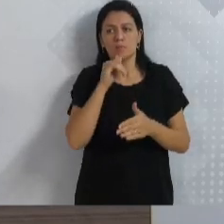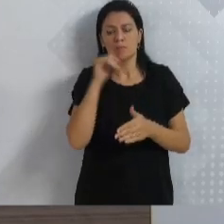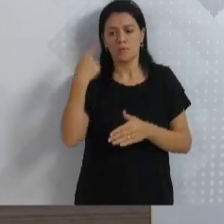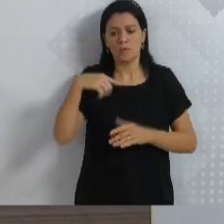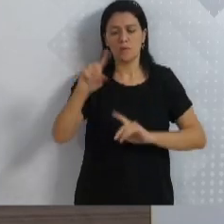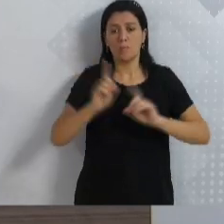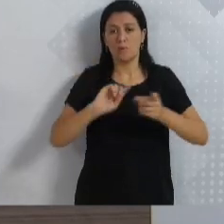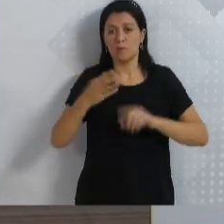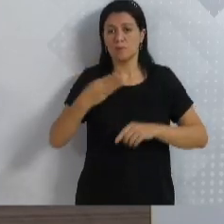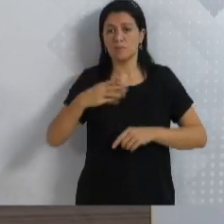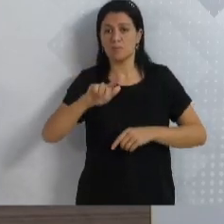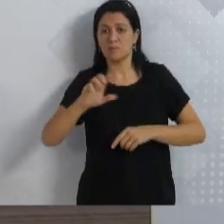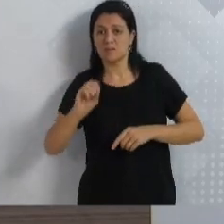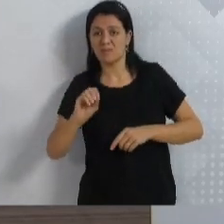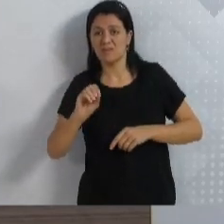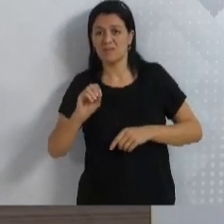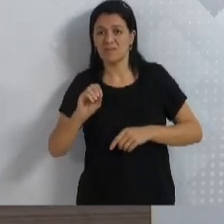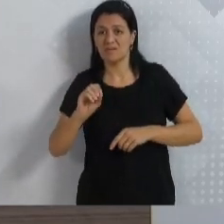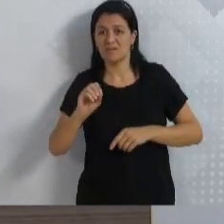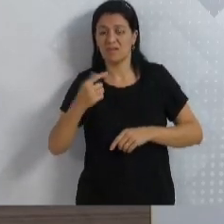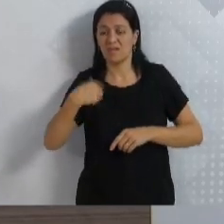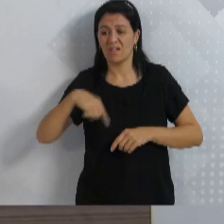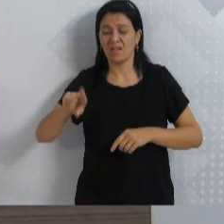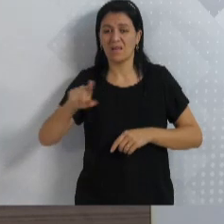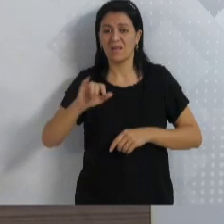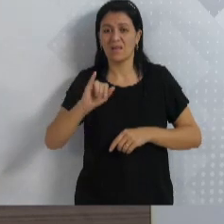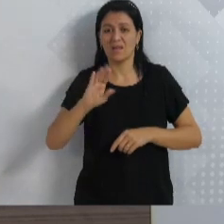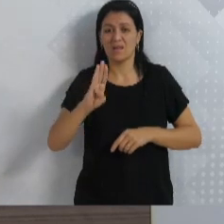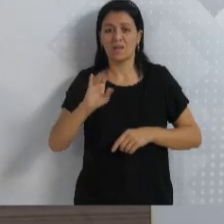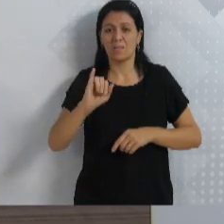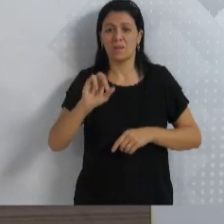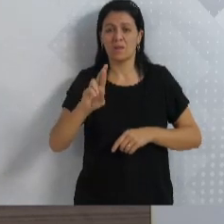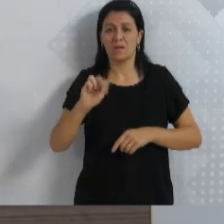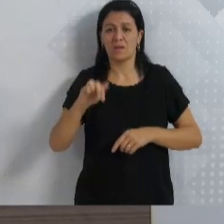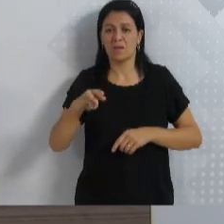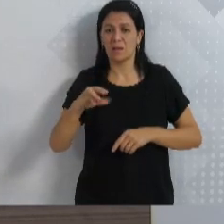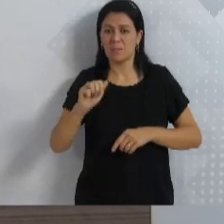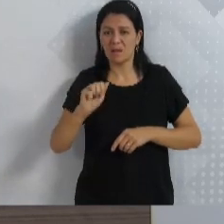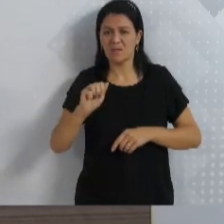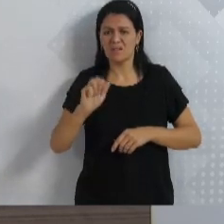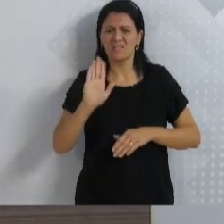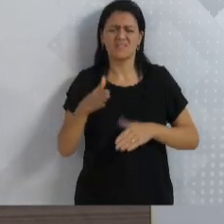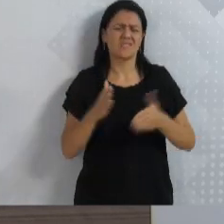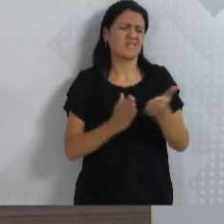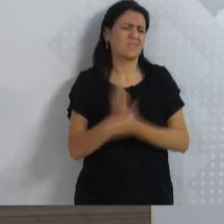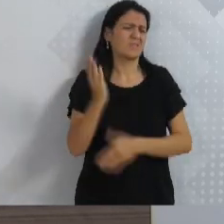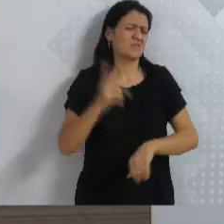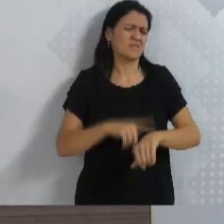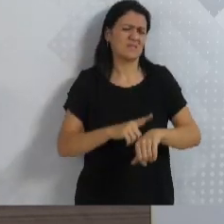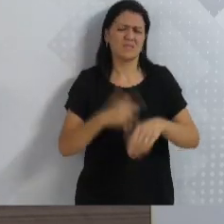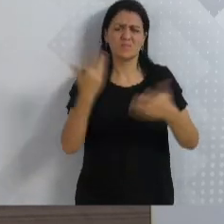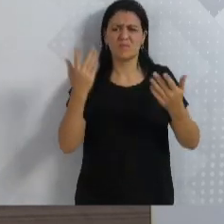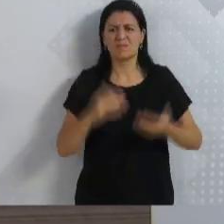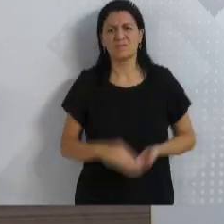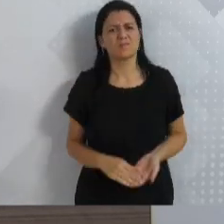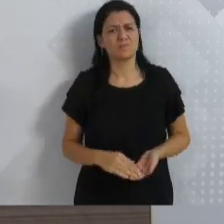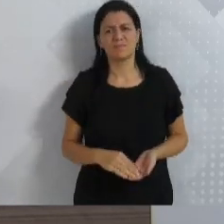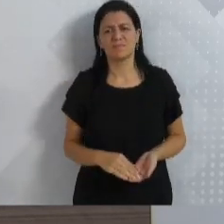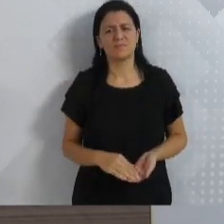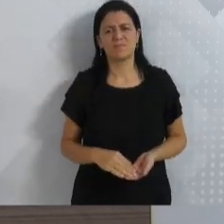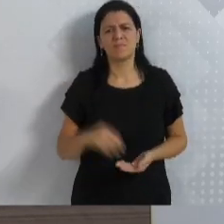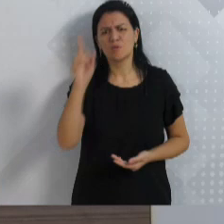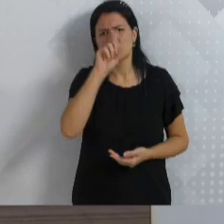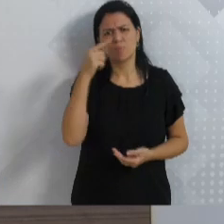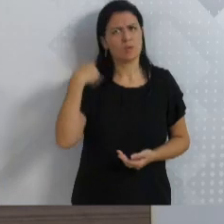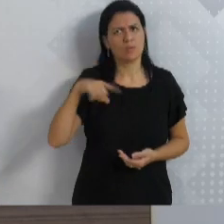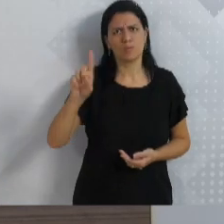pega para ir assistir o nosso time jogar lá em Ibirama, isso já passou do limite. Esses dias, um domingo eu não fui, mas fui ano passado em